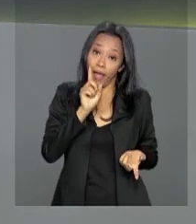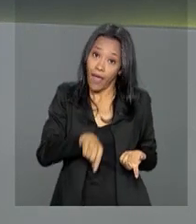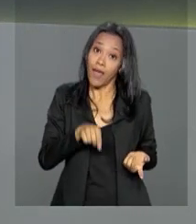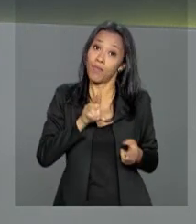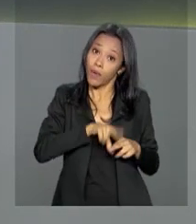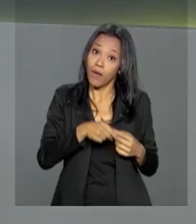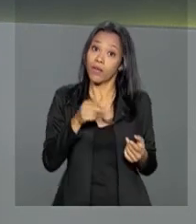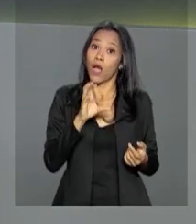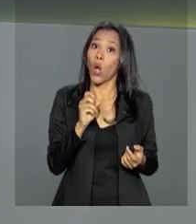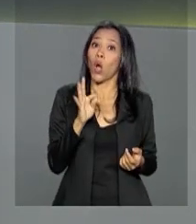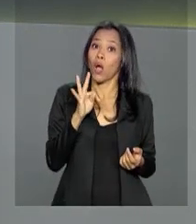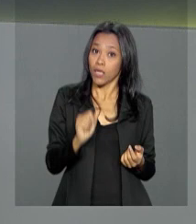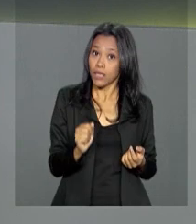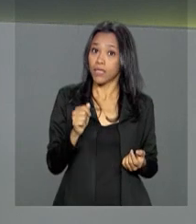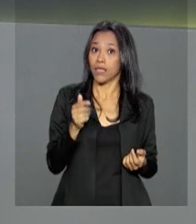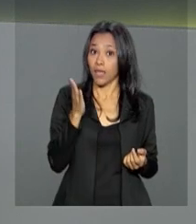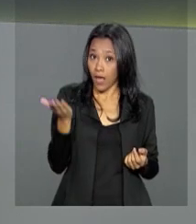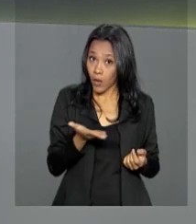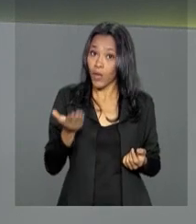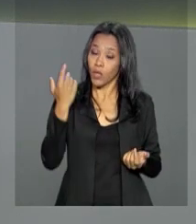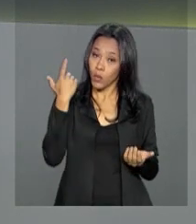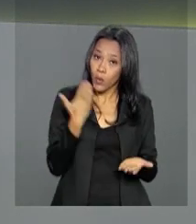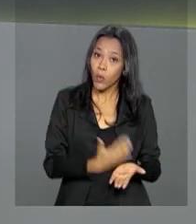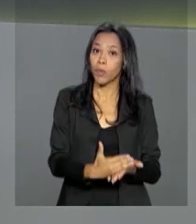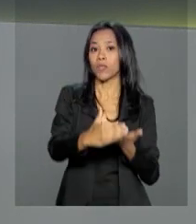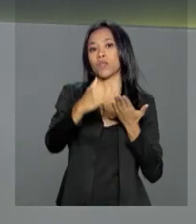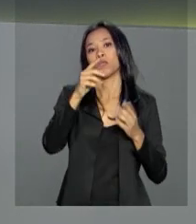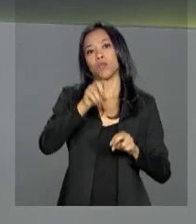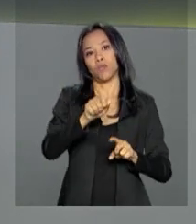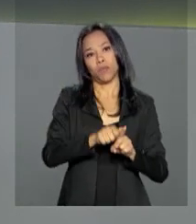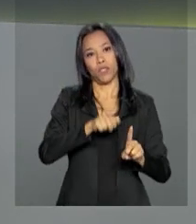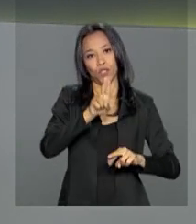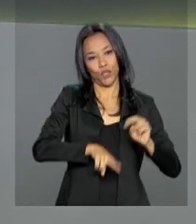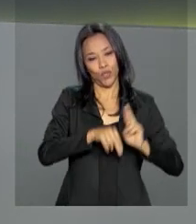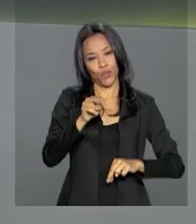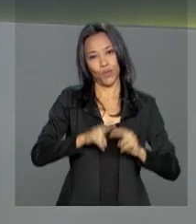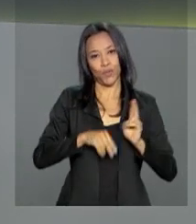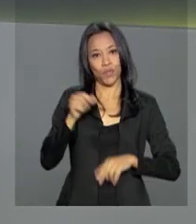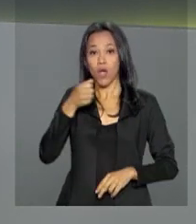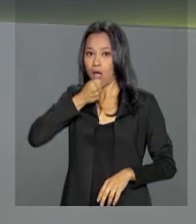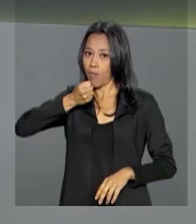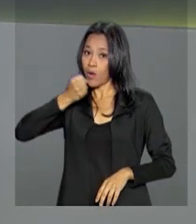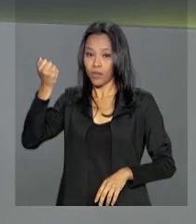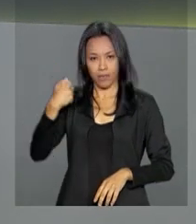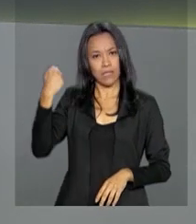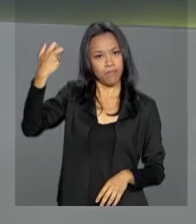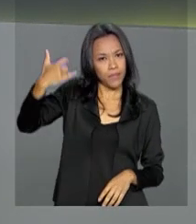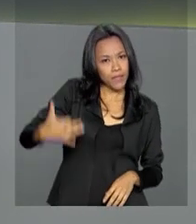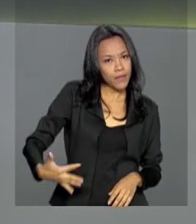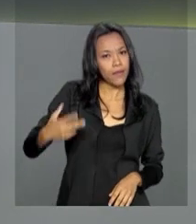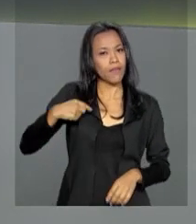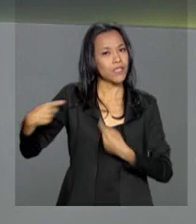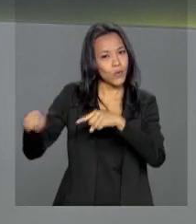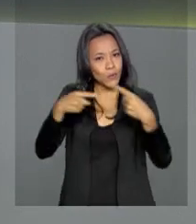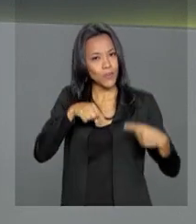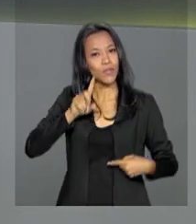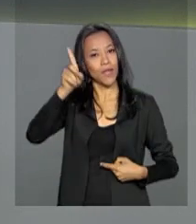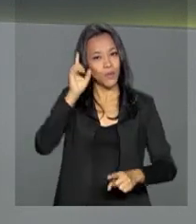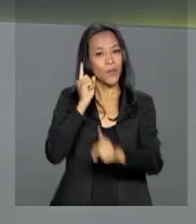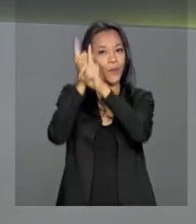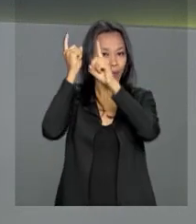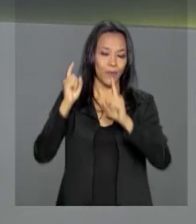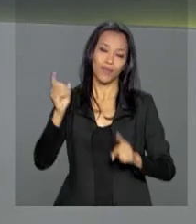cota para as exportações que passou a valer a partir de junho. Paulo La Sálvia comenta o assunto que vai ser discutido em São Paulo no